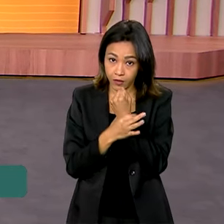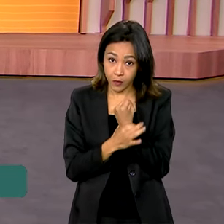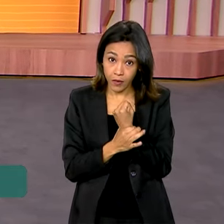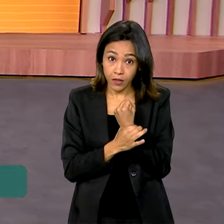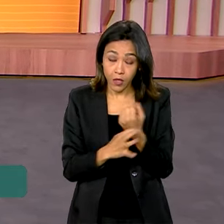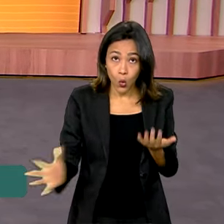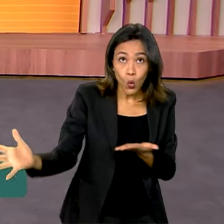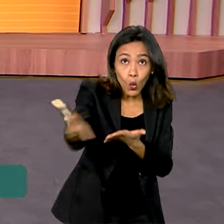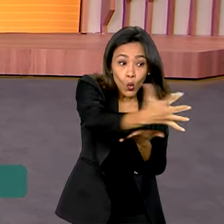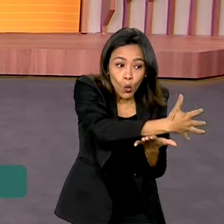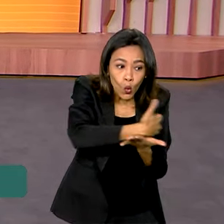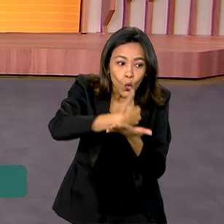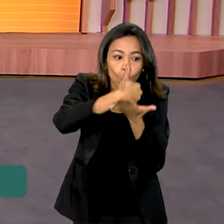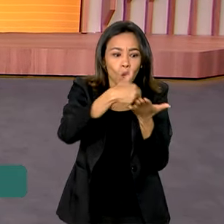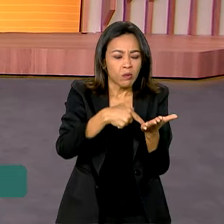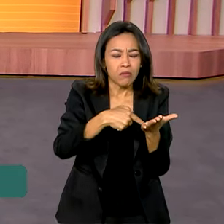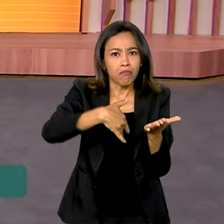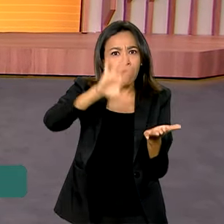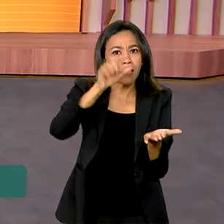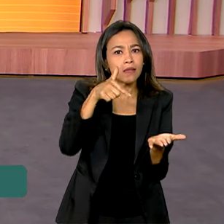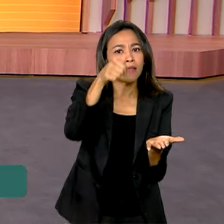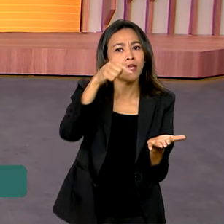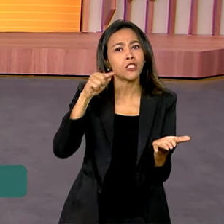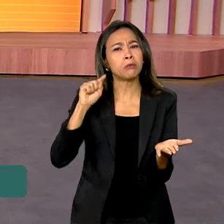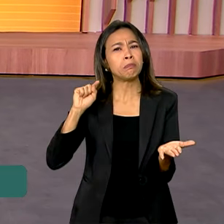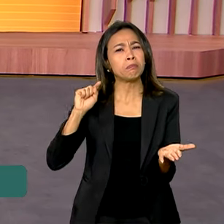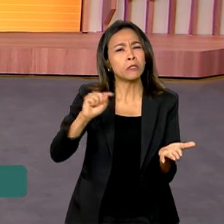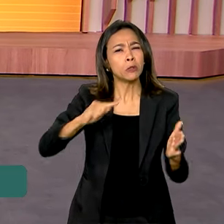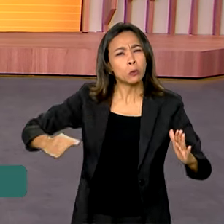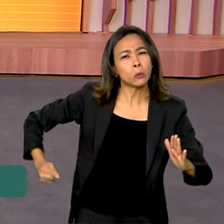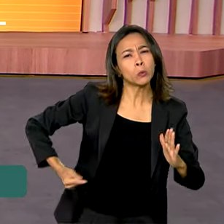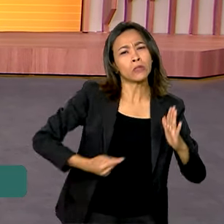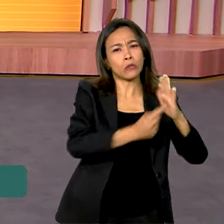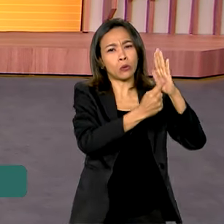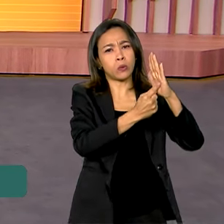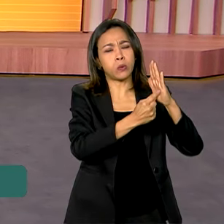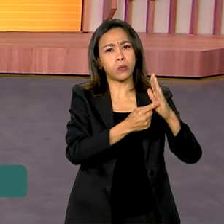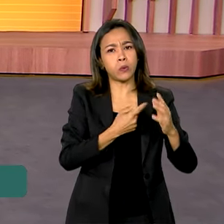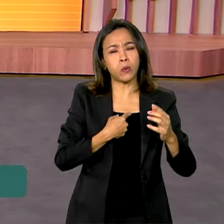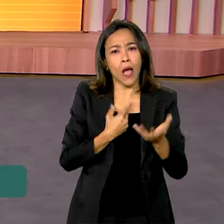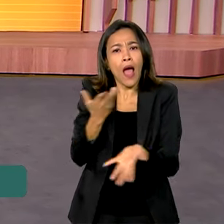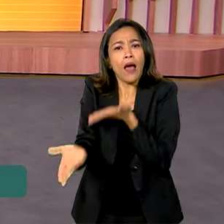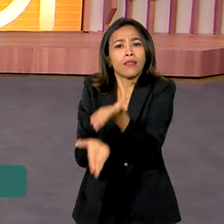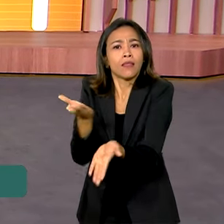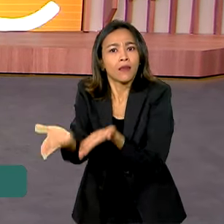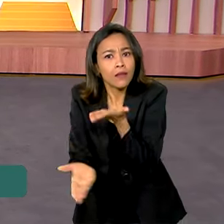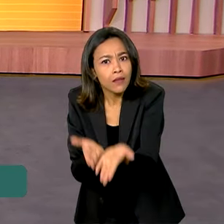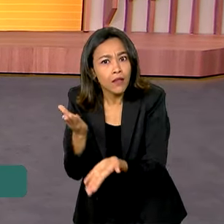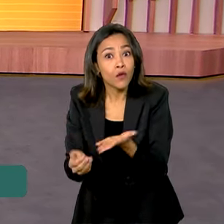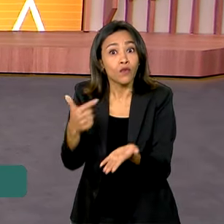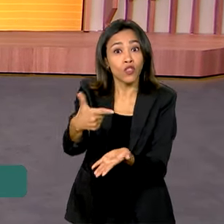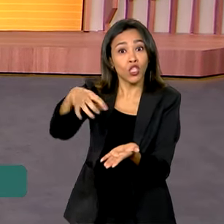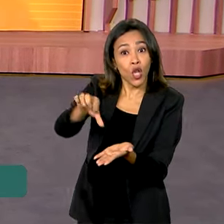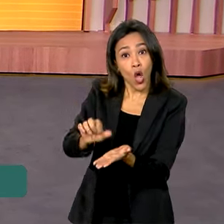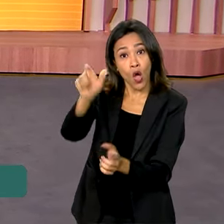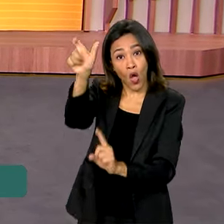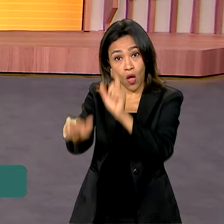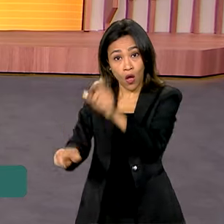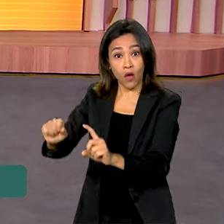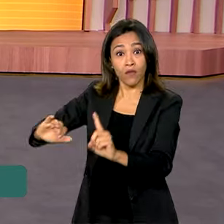mais de 7 mil denúncias, atendeu mais de 29 mil vítimas e terminou com a prisão de